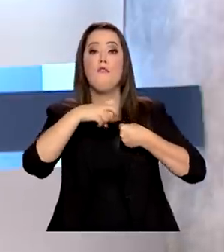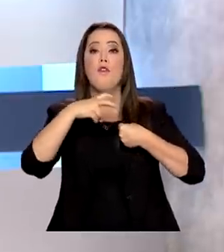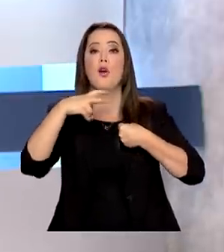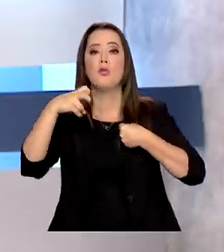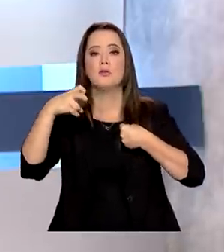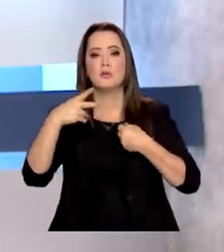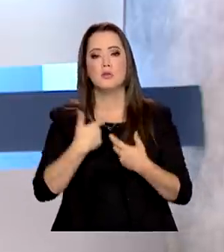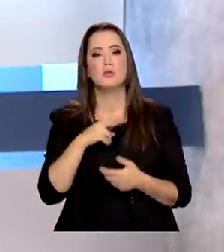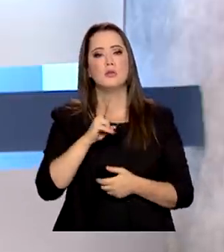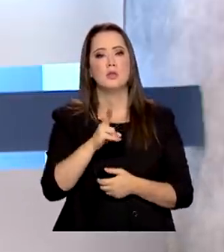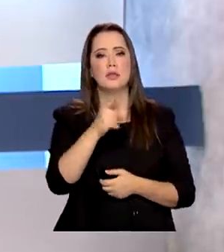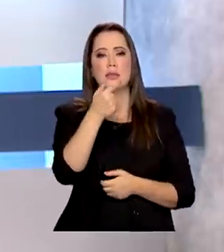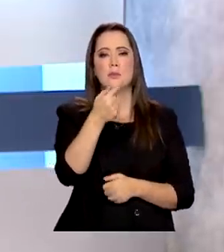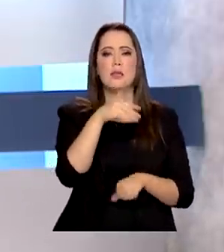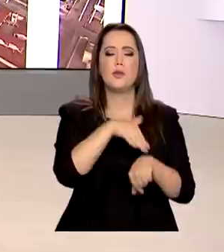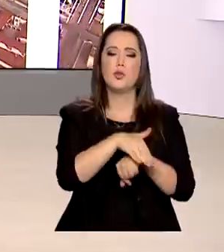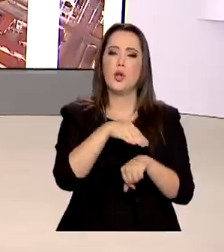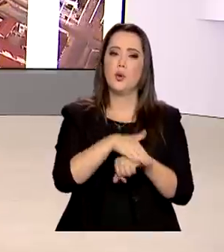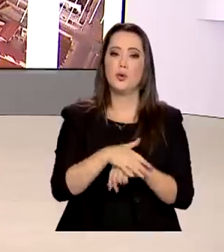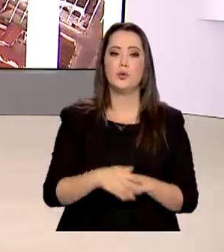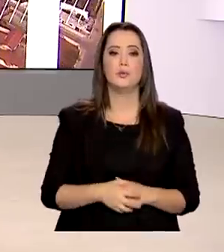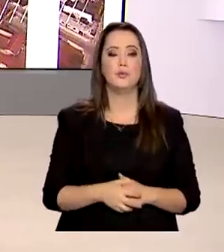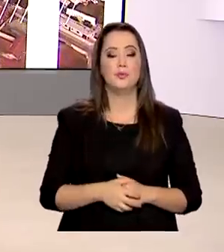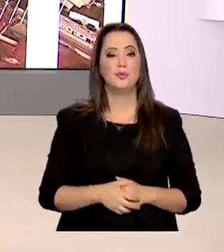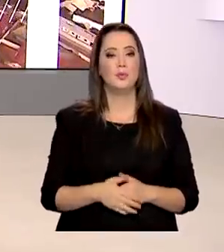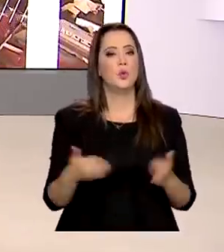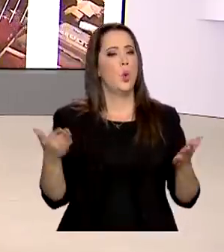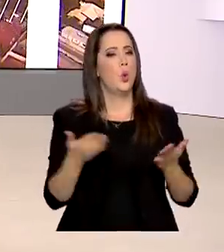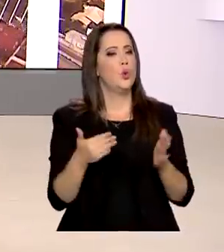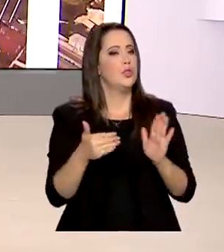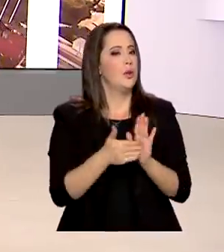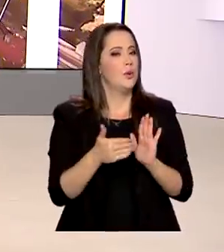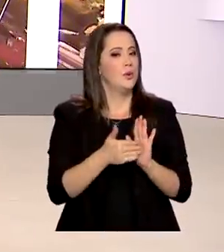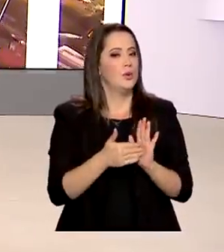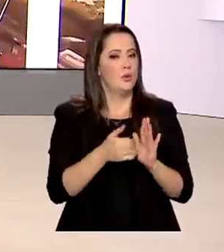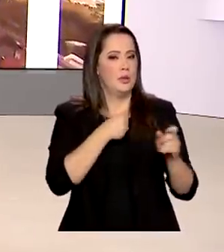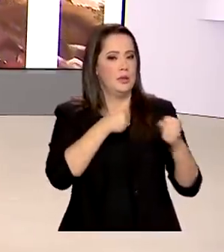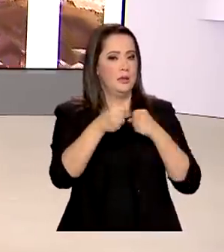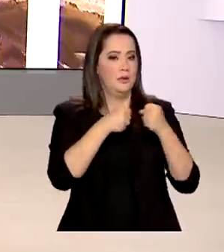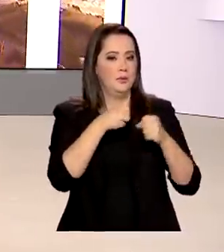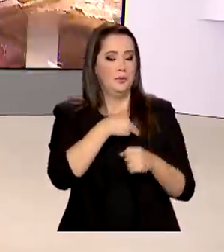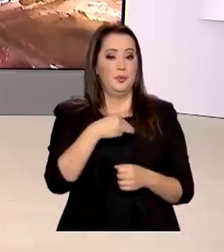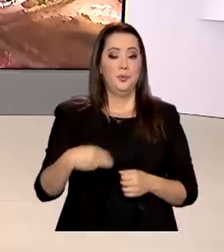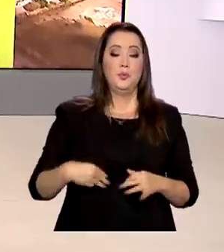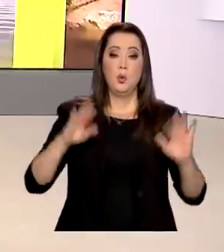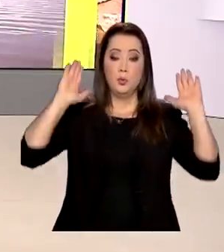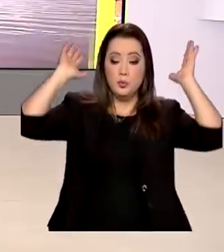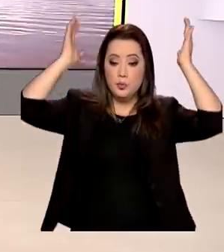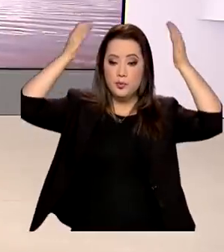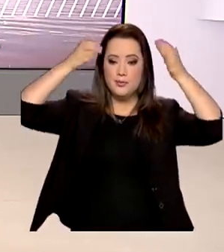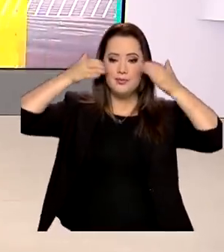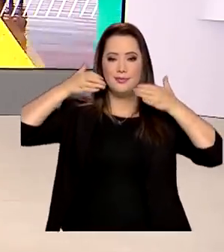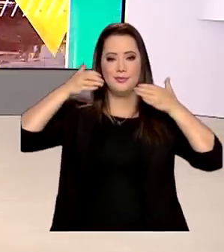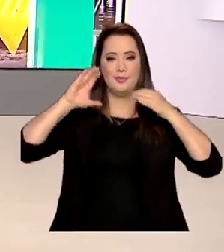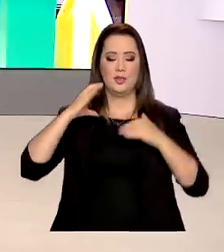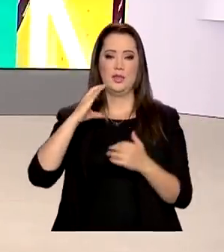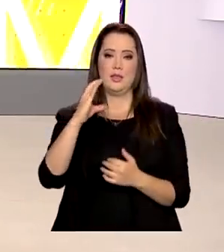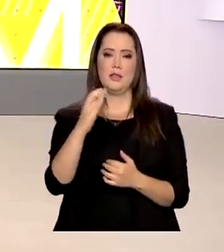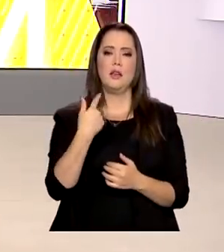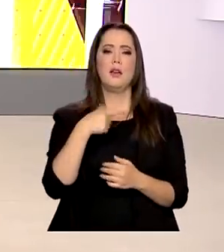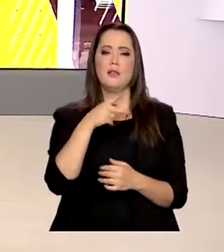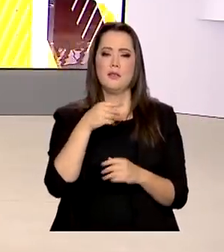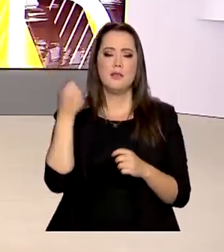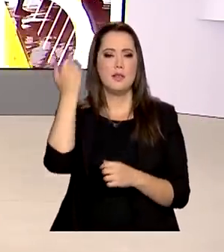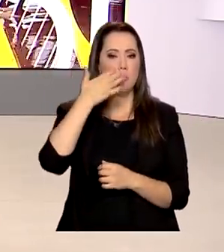que vai ao ar às sete da noite. Hoje, na última entrevista, o ministro Marcos Pontes fala sobre os